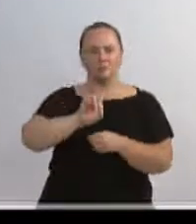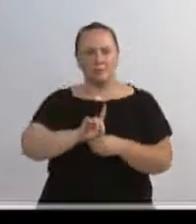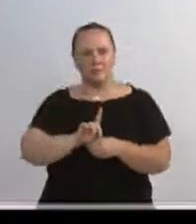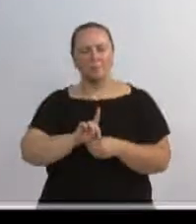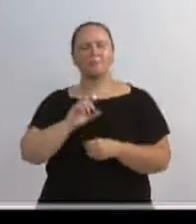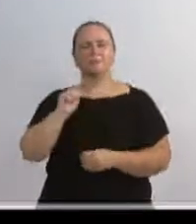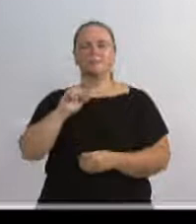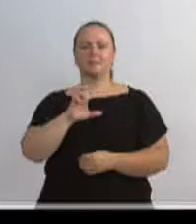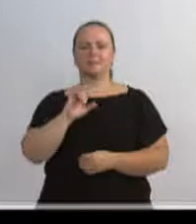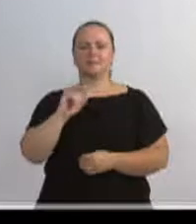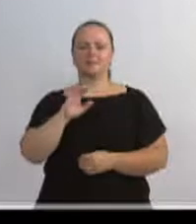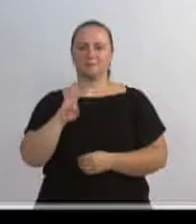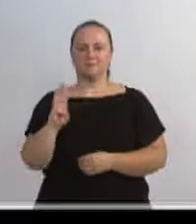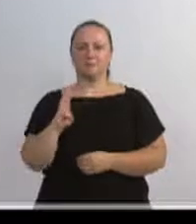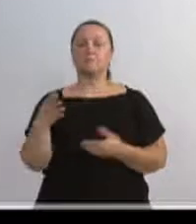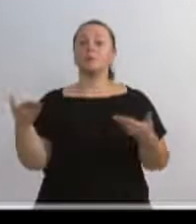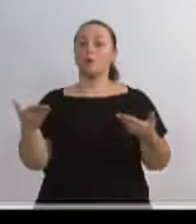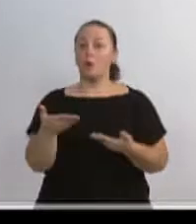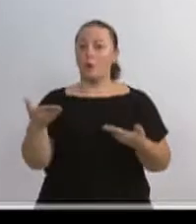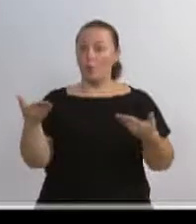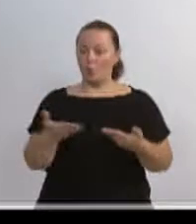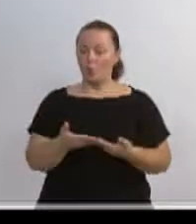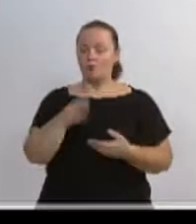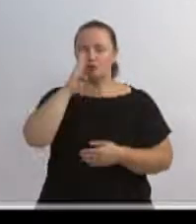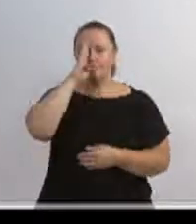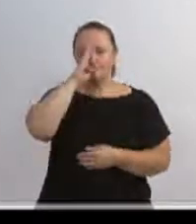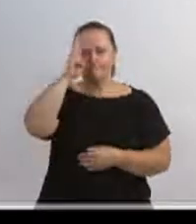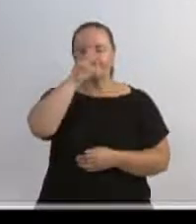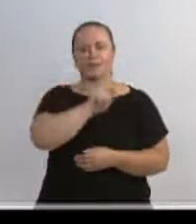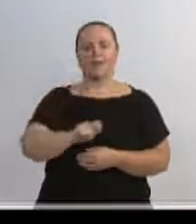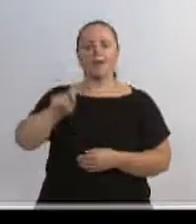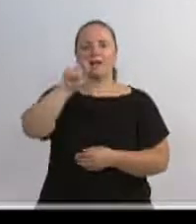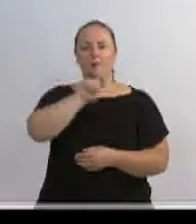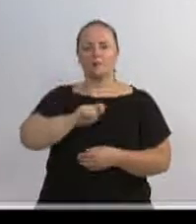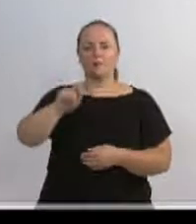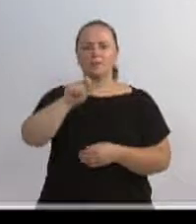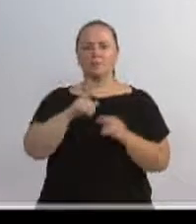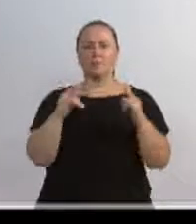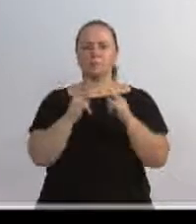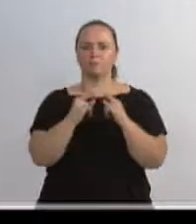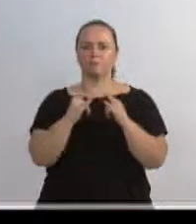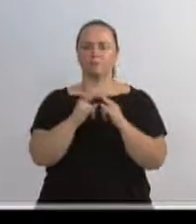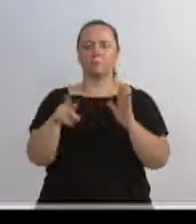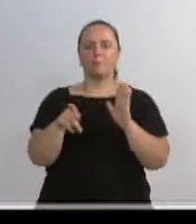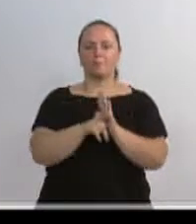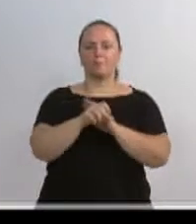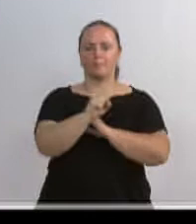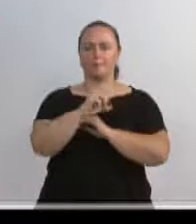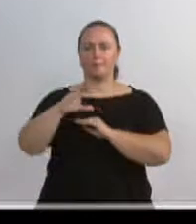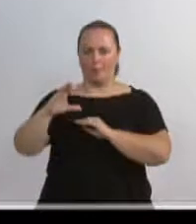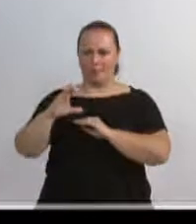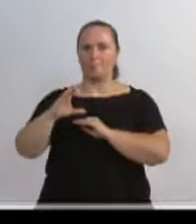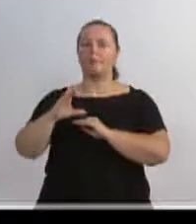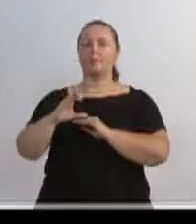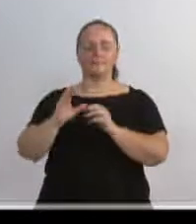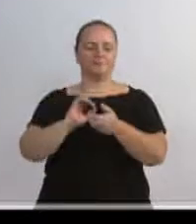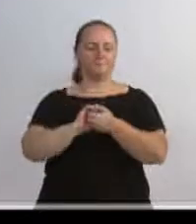A ACIB, que hoje é uma das principais associações e entidades do nosso Estado, queremos parabenizar